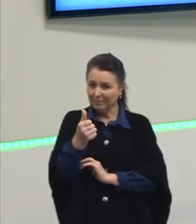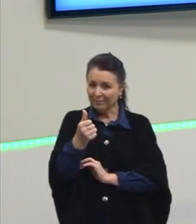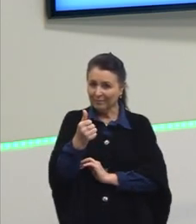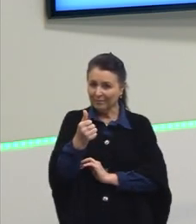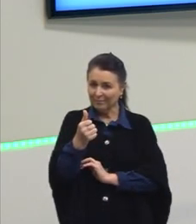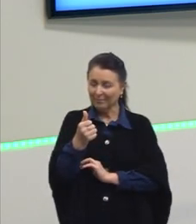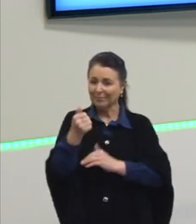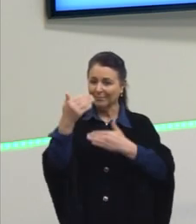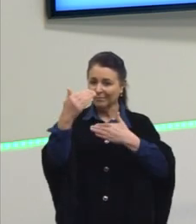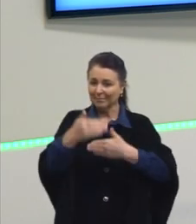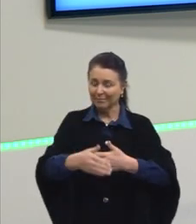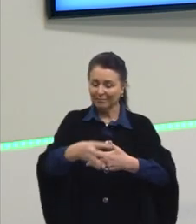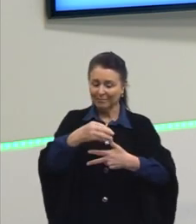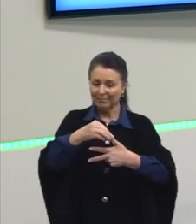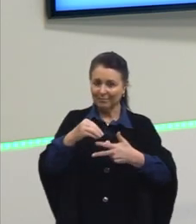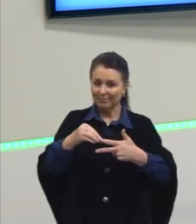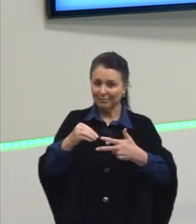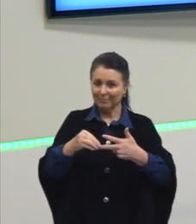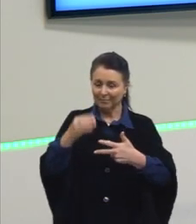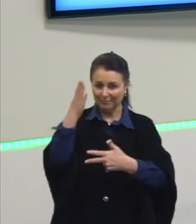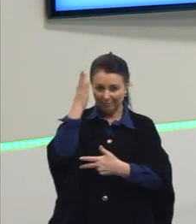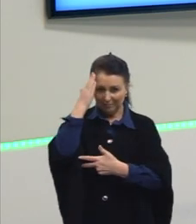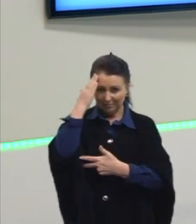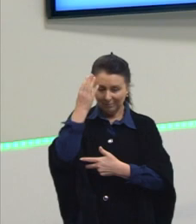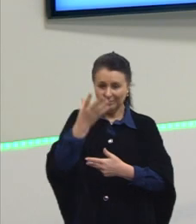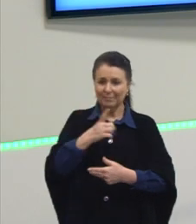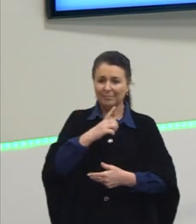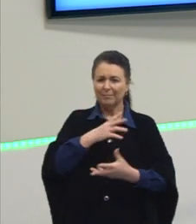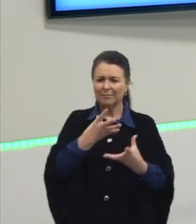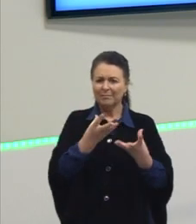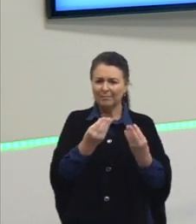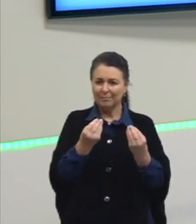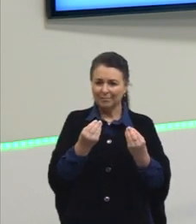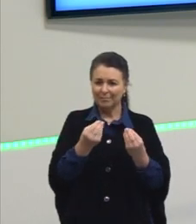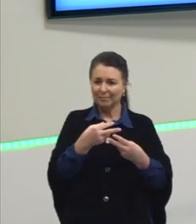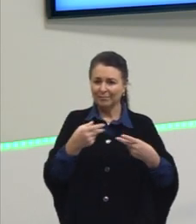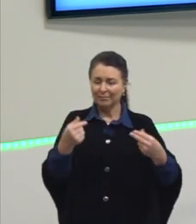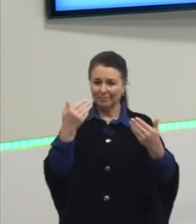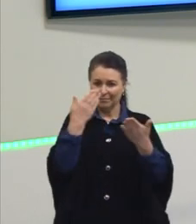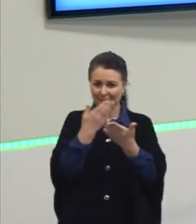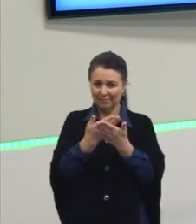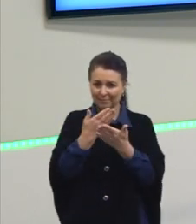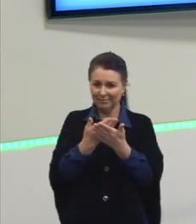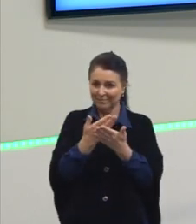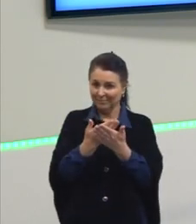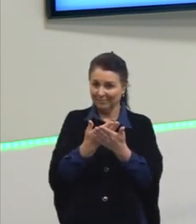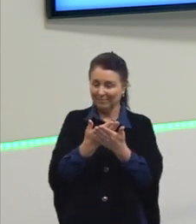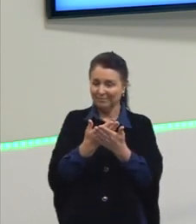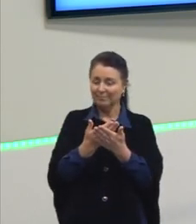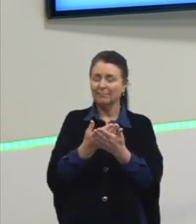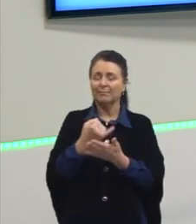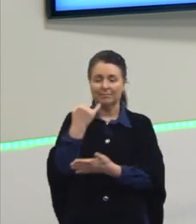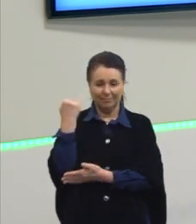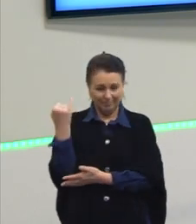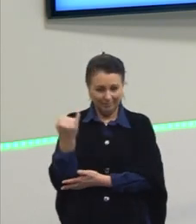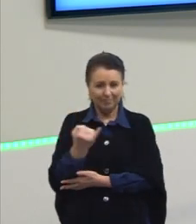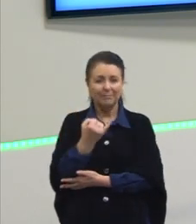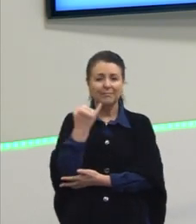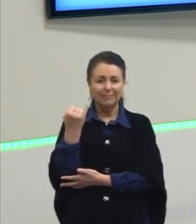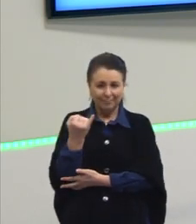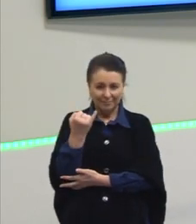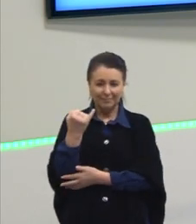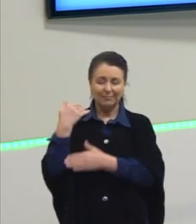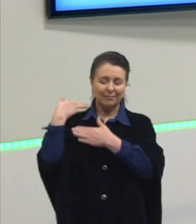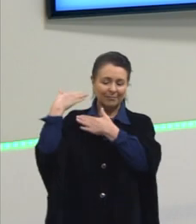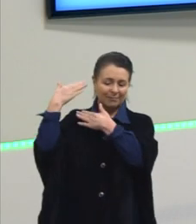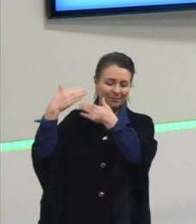na prova do Enem. Eu sei que tem bastante coisa que vocês se preocupam em estudar. E essas coisas são importantes e a gente viu aí ao